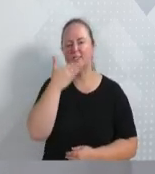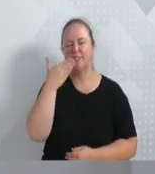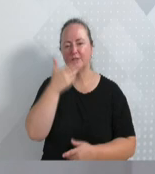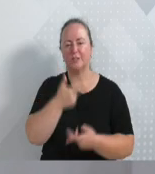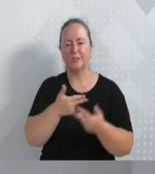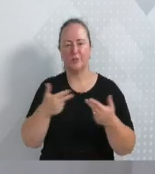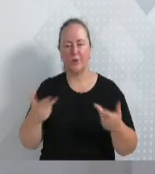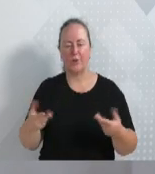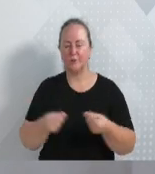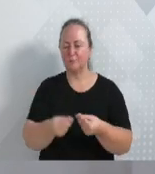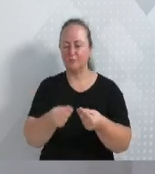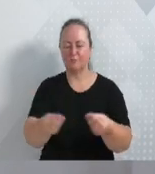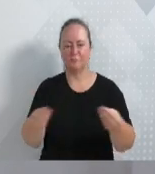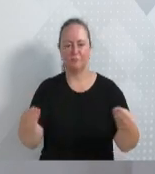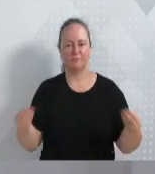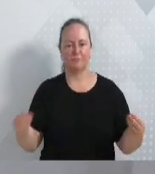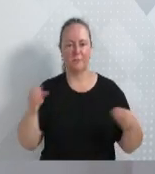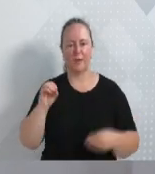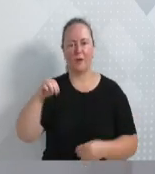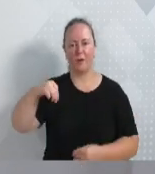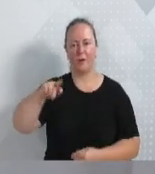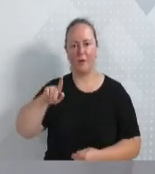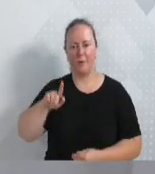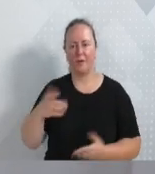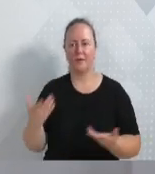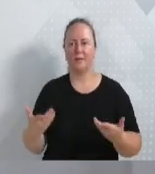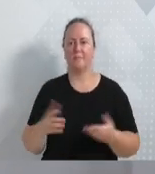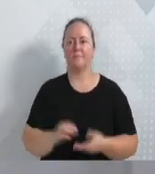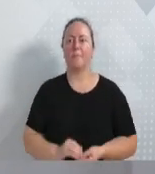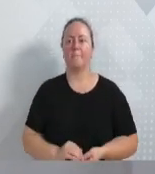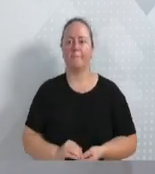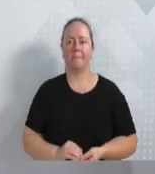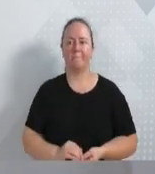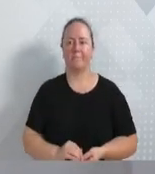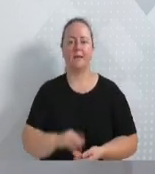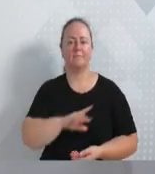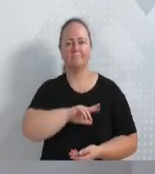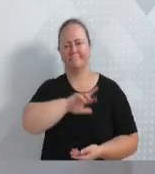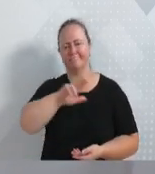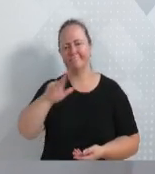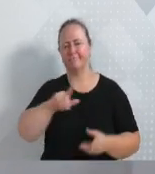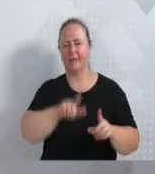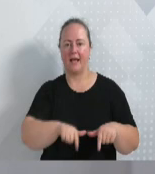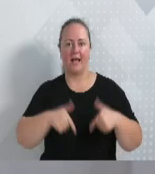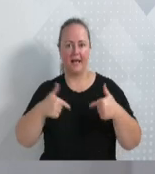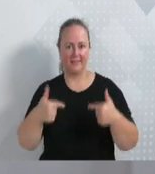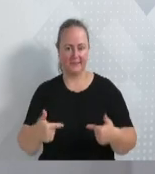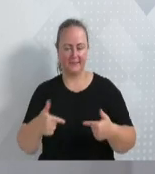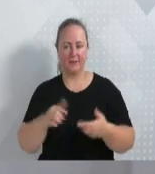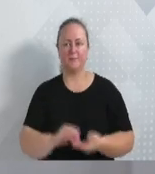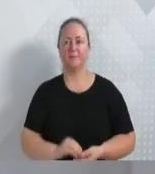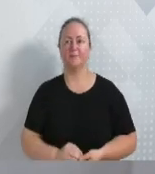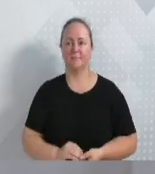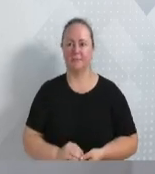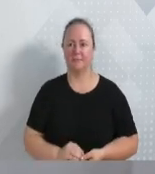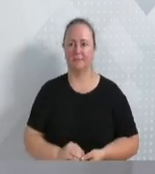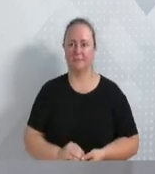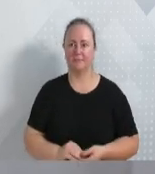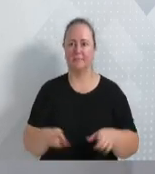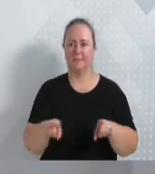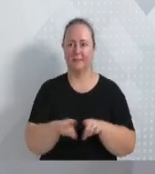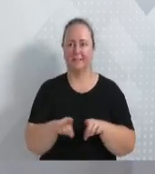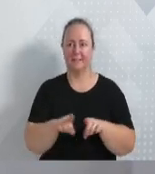comemorativas, em ONGs, em abrigos e várias outras ações. Fizemos também uma ação que foi